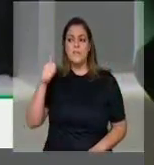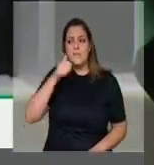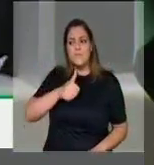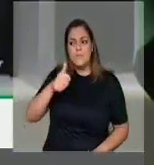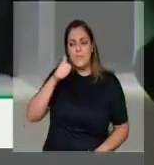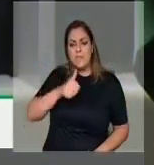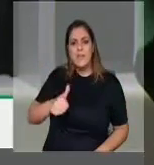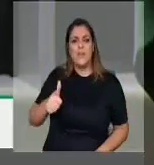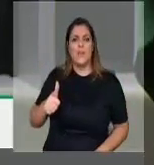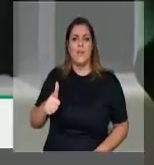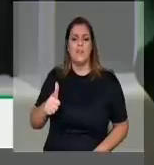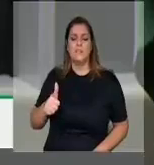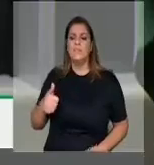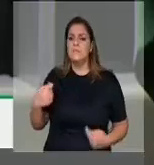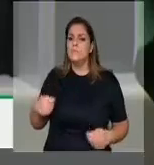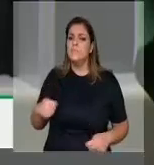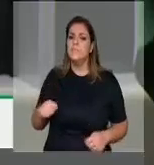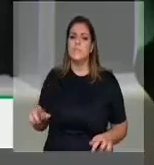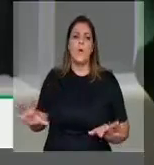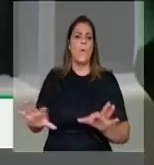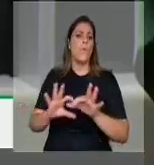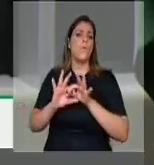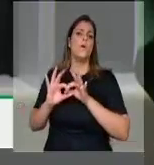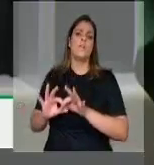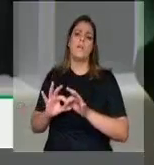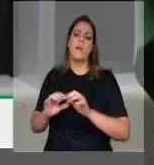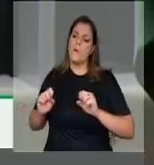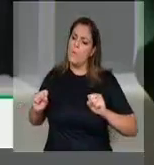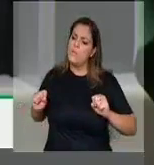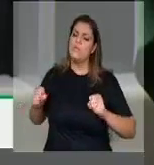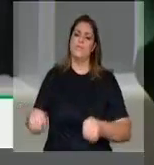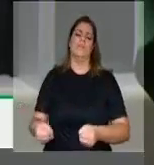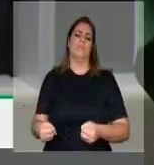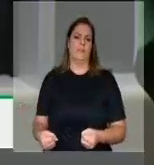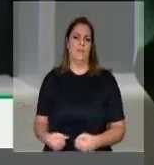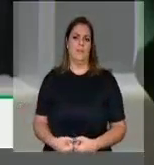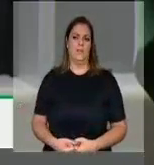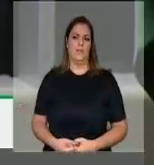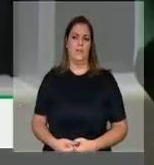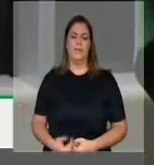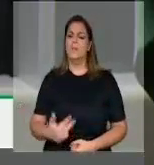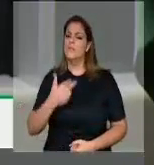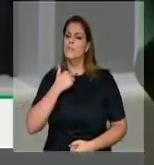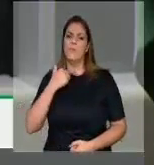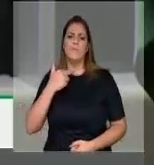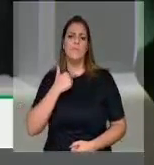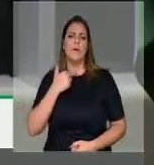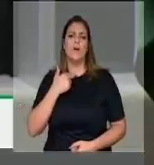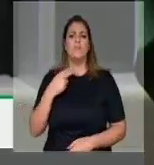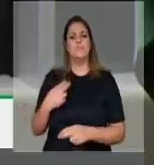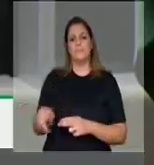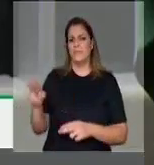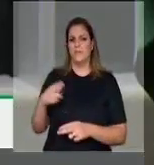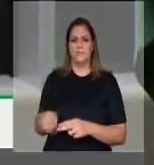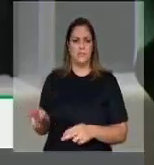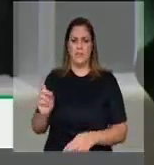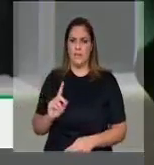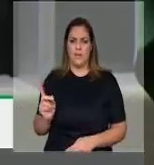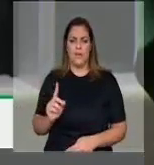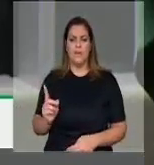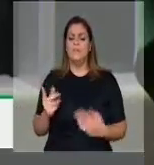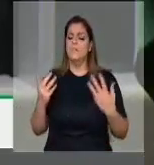com todas. Chega de fechar os olhos a violência contra as mulheres. Exigimos